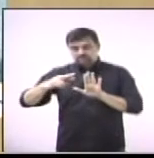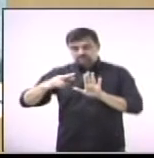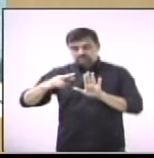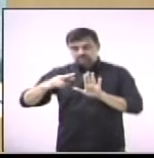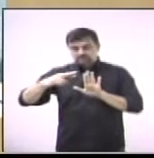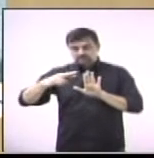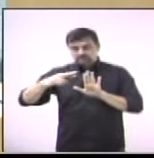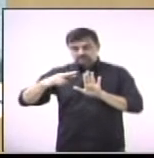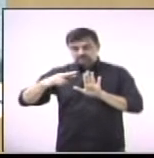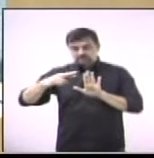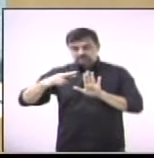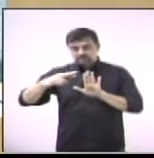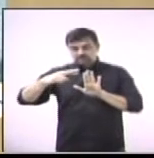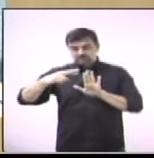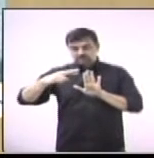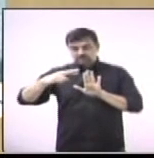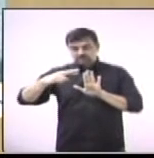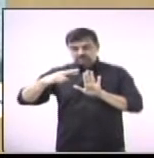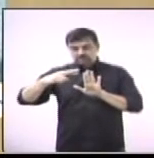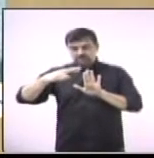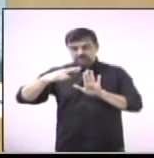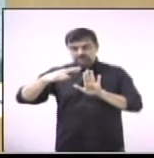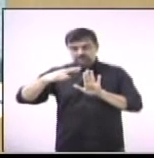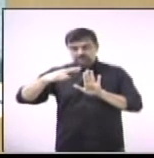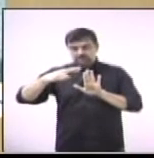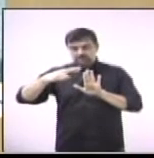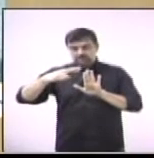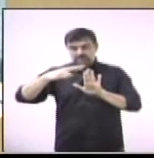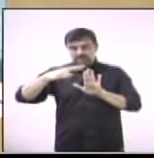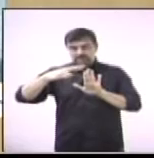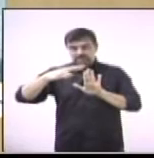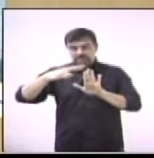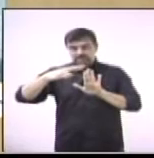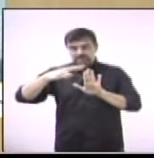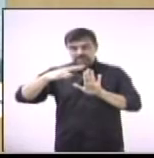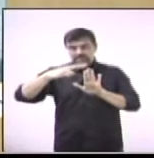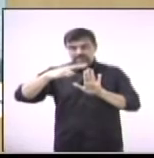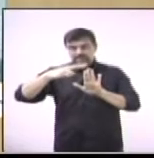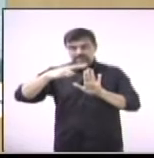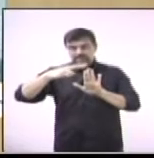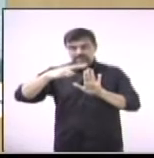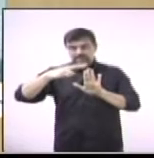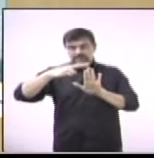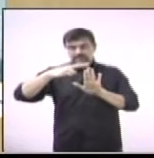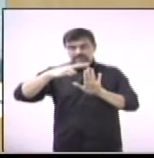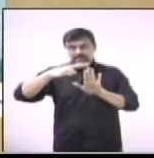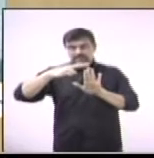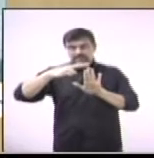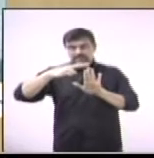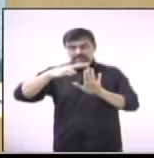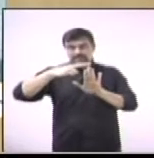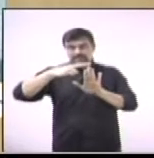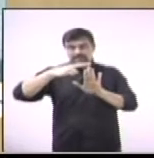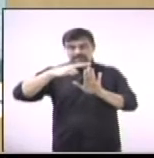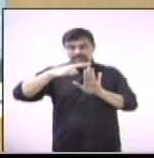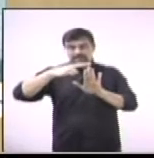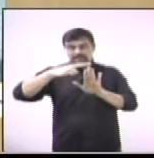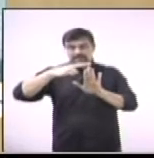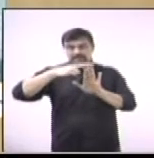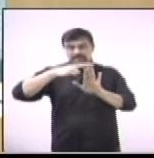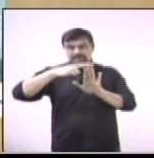tornar, reforçar com o líder de governo para que peça alguma coisa mais ampla dentro da Câmara Municipal. Está bom?